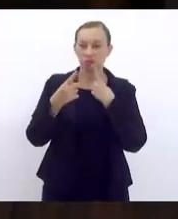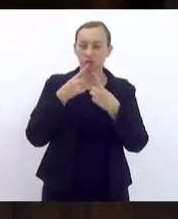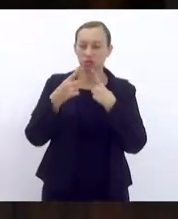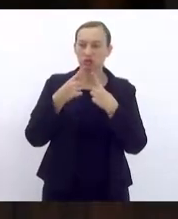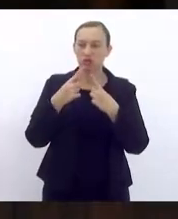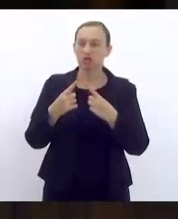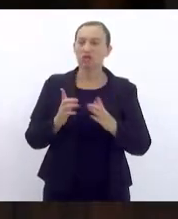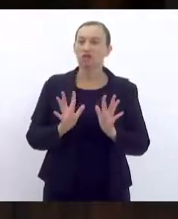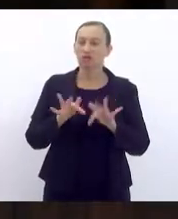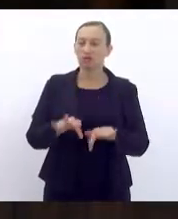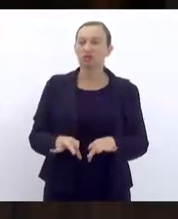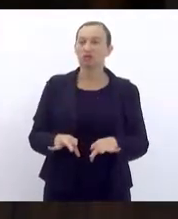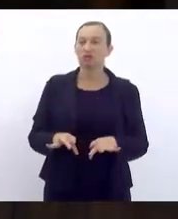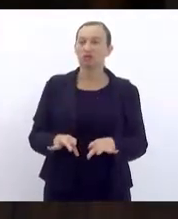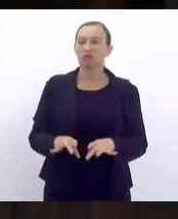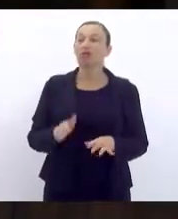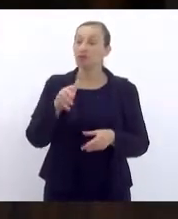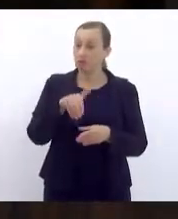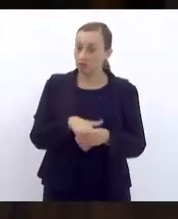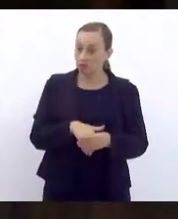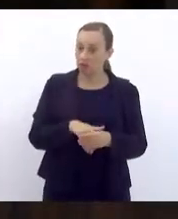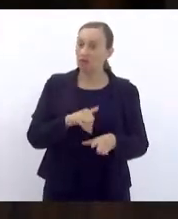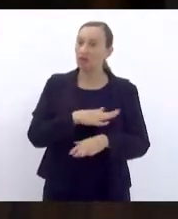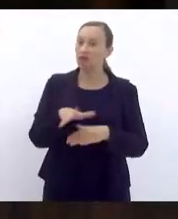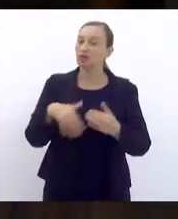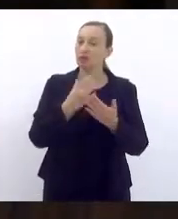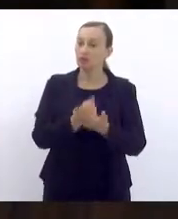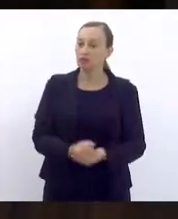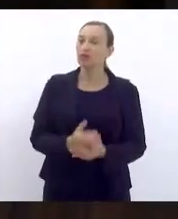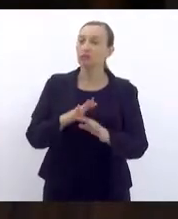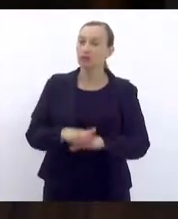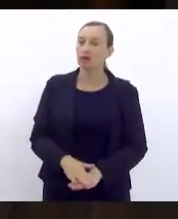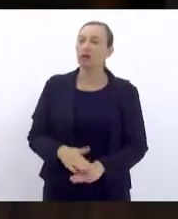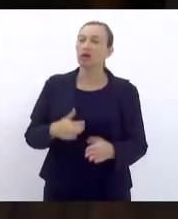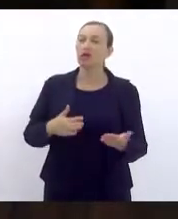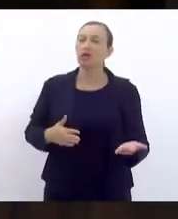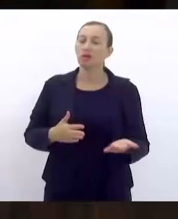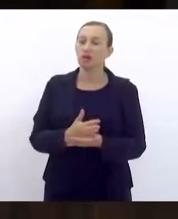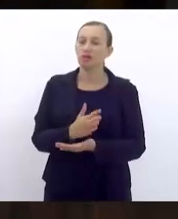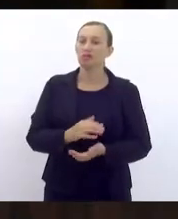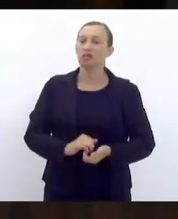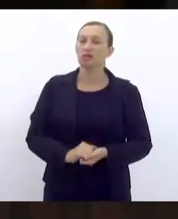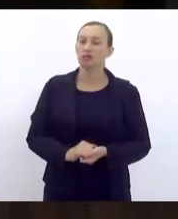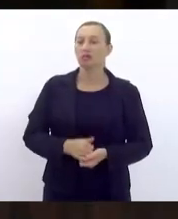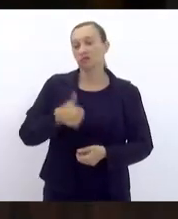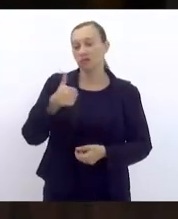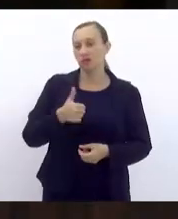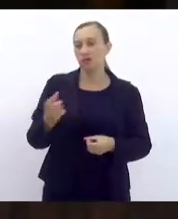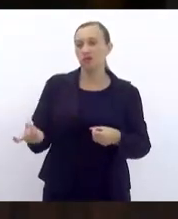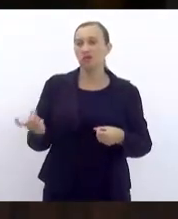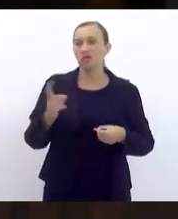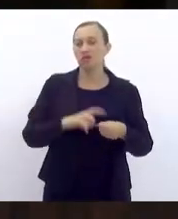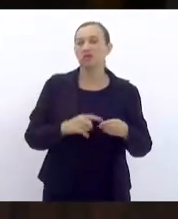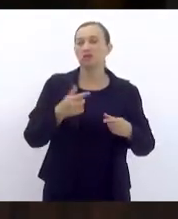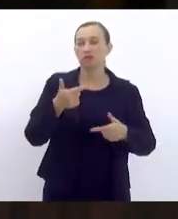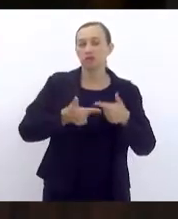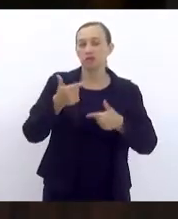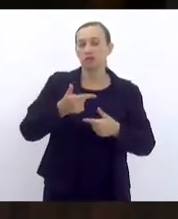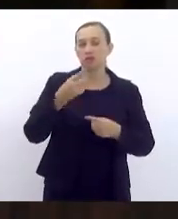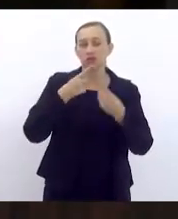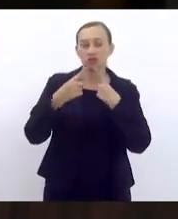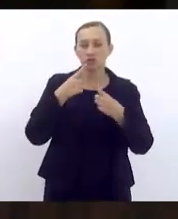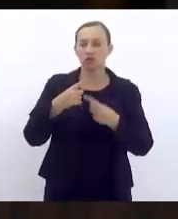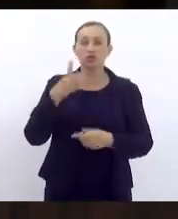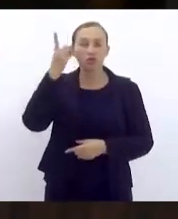queira discutir, encerrada a discussão, em votação. Os senhores que aprovam permaneçam como estão, aprovada em primeira, retorna em segunda.